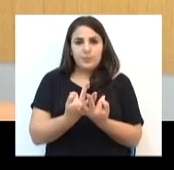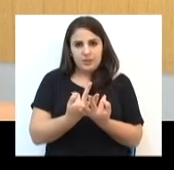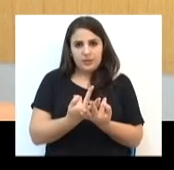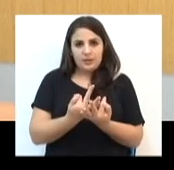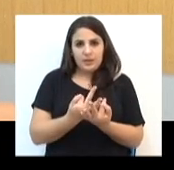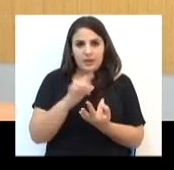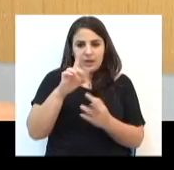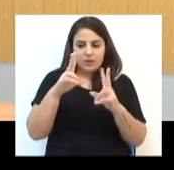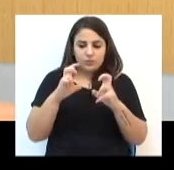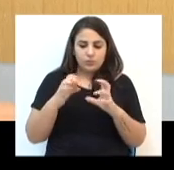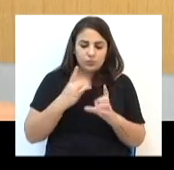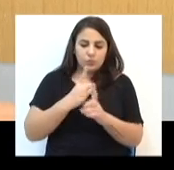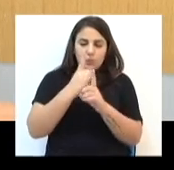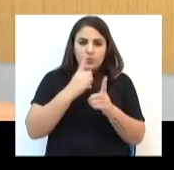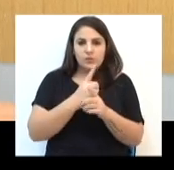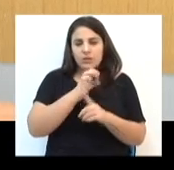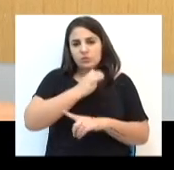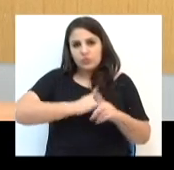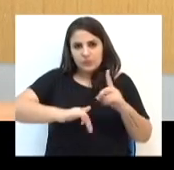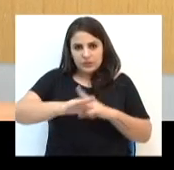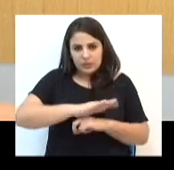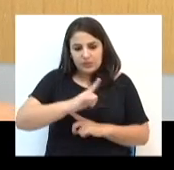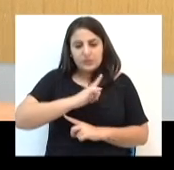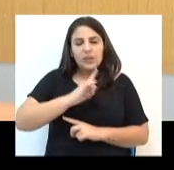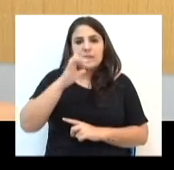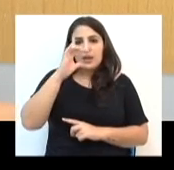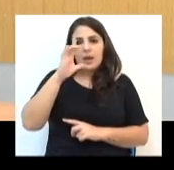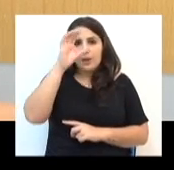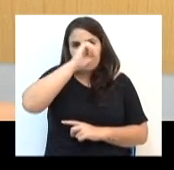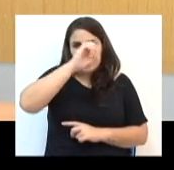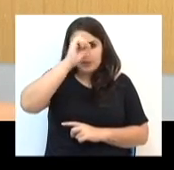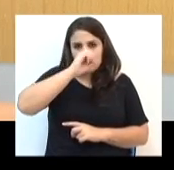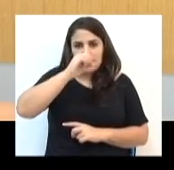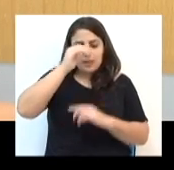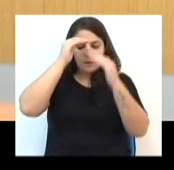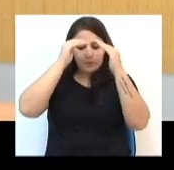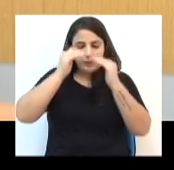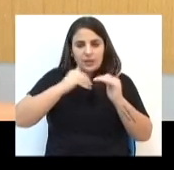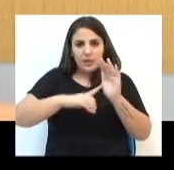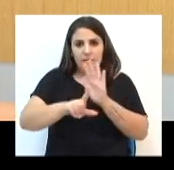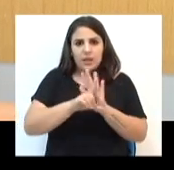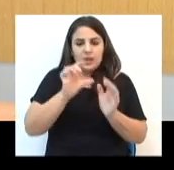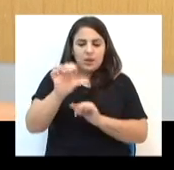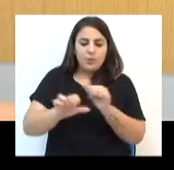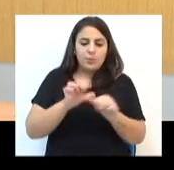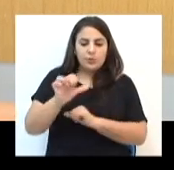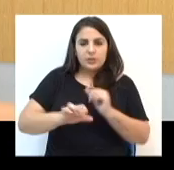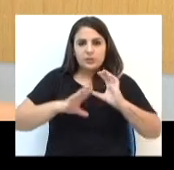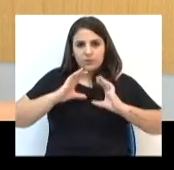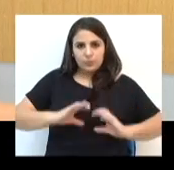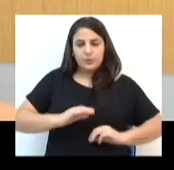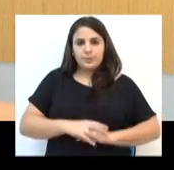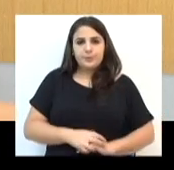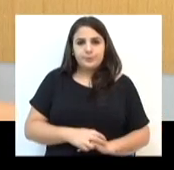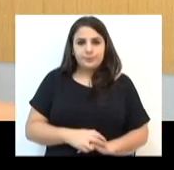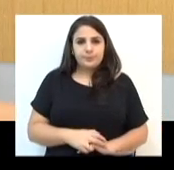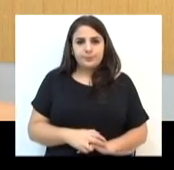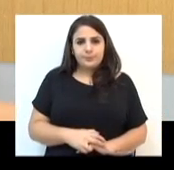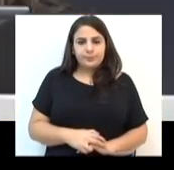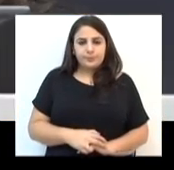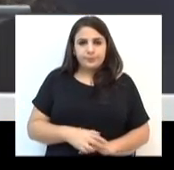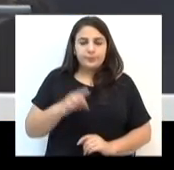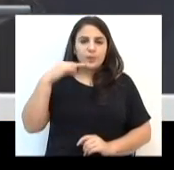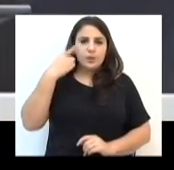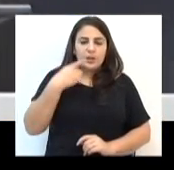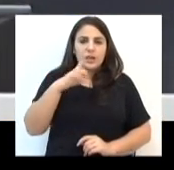foi um dos temas do encontro. Afinal, a sociedade tem que aprender a respeitar as leis e as mudanças de comportamento.